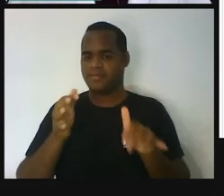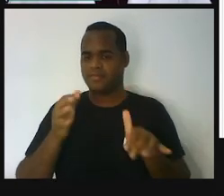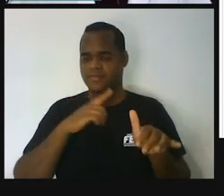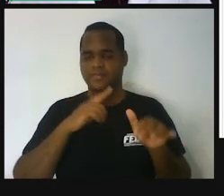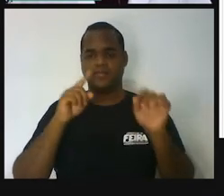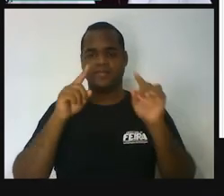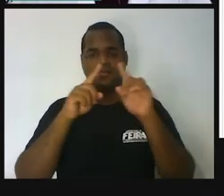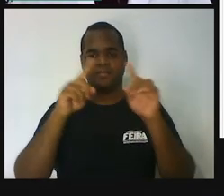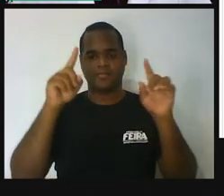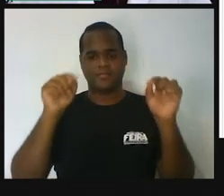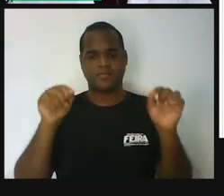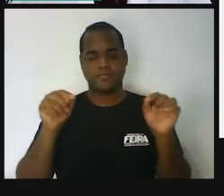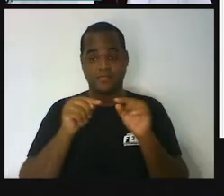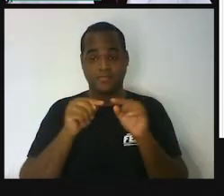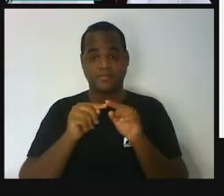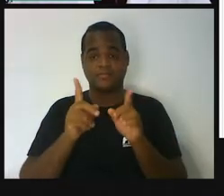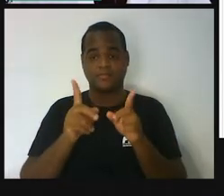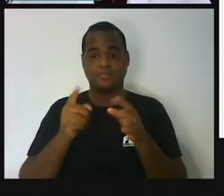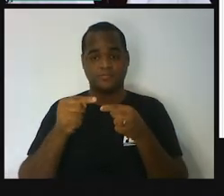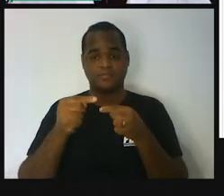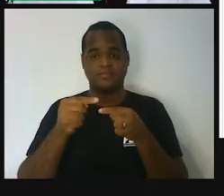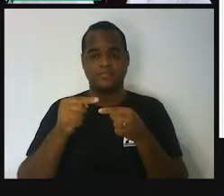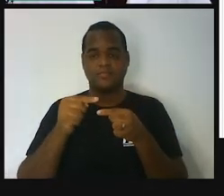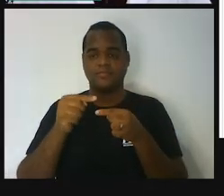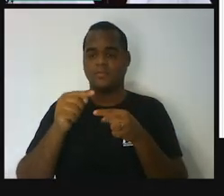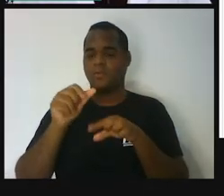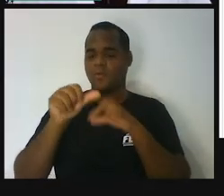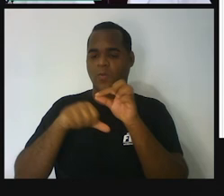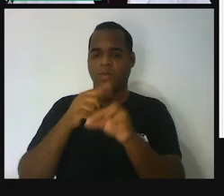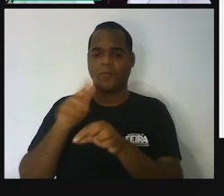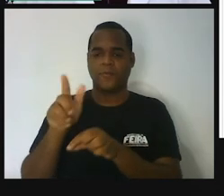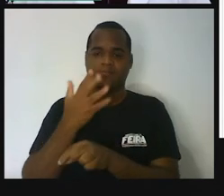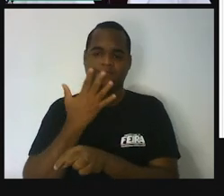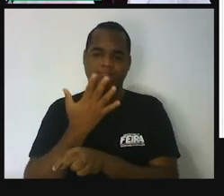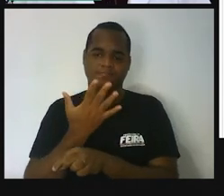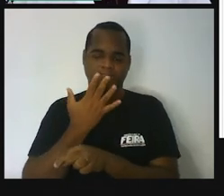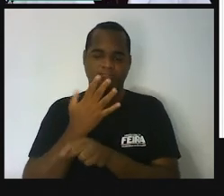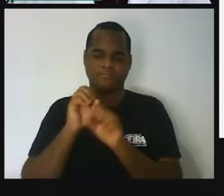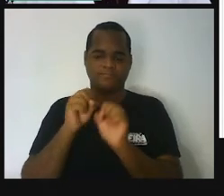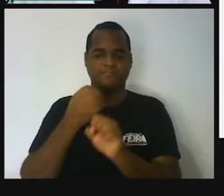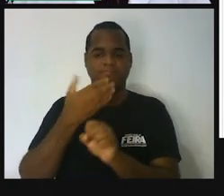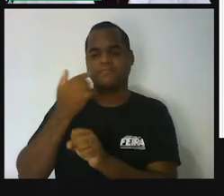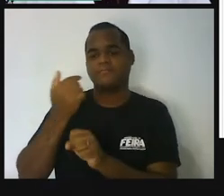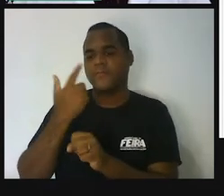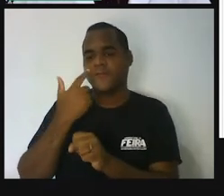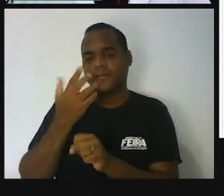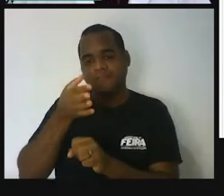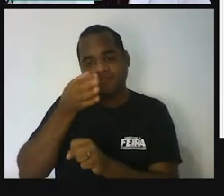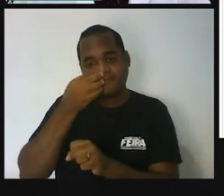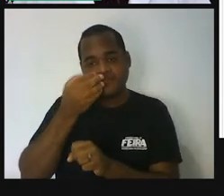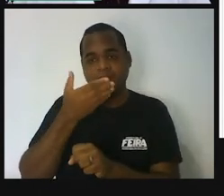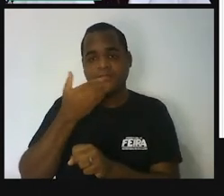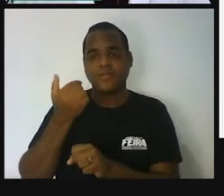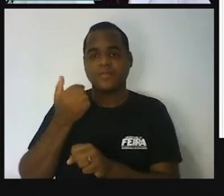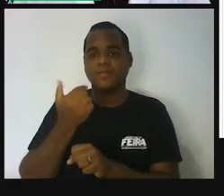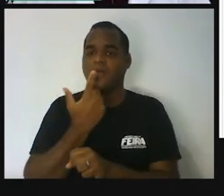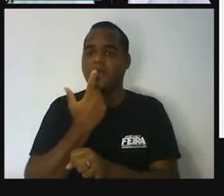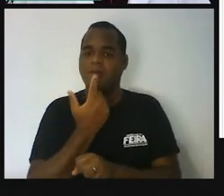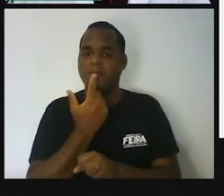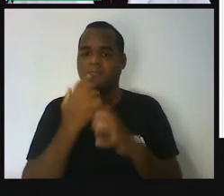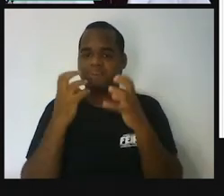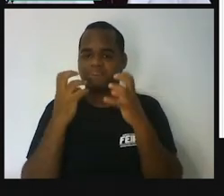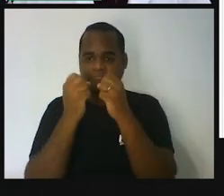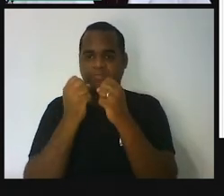quadrilátero. Vamos tentar mudar de cor para ficar melhor para você enxergar. Olha só. O vermelho ficou